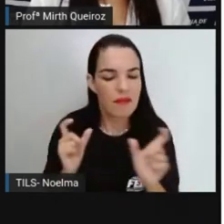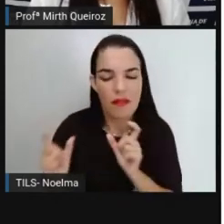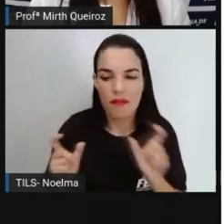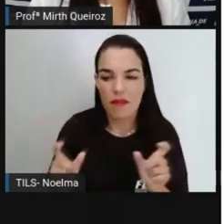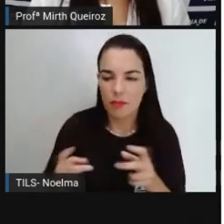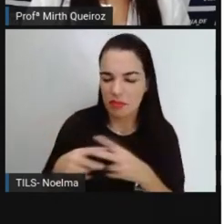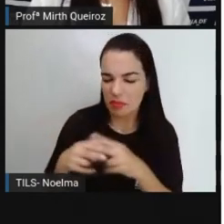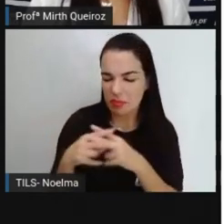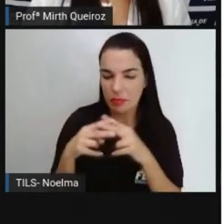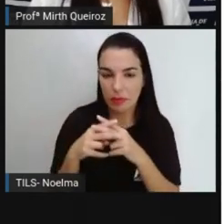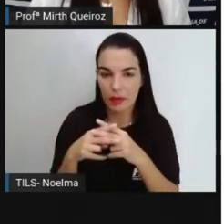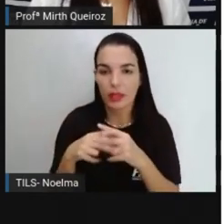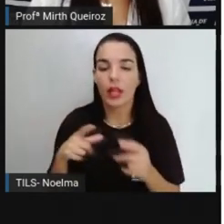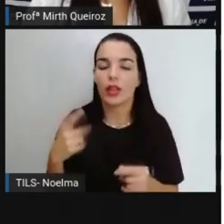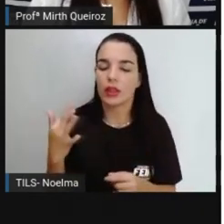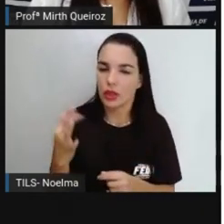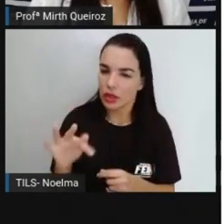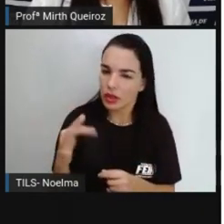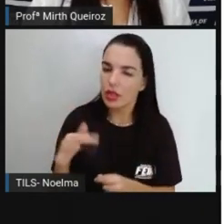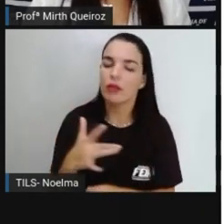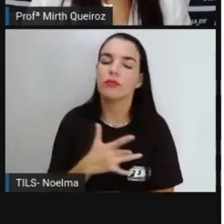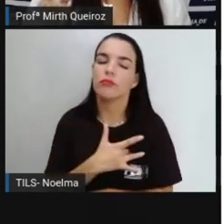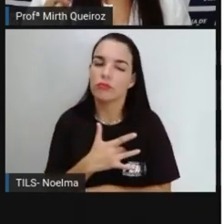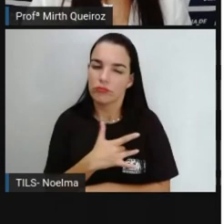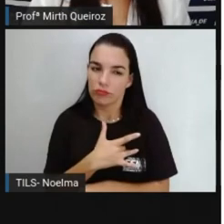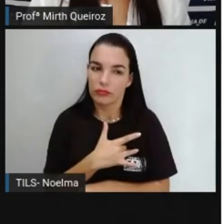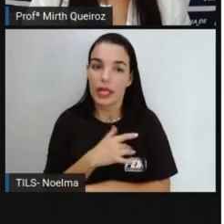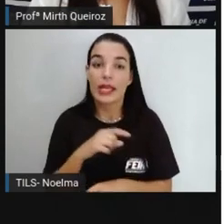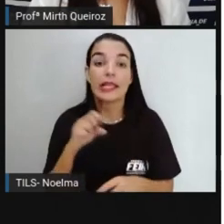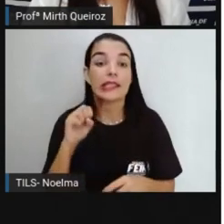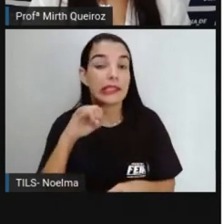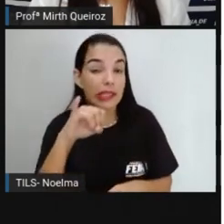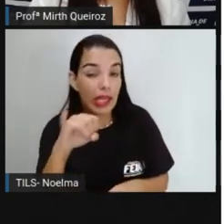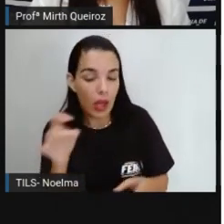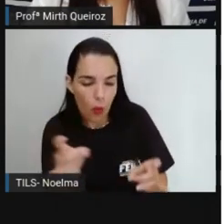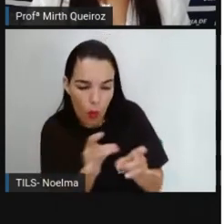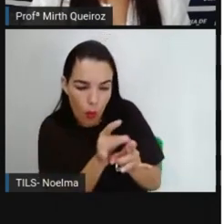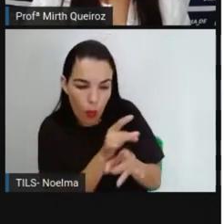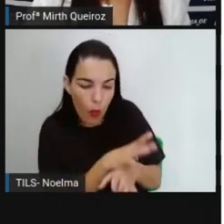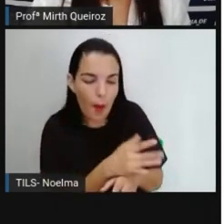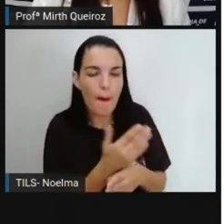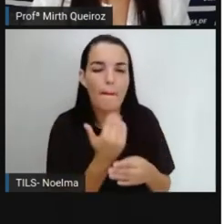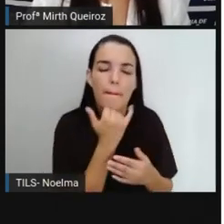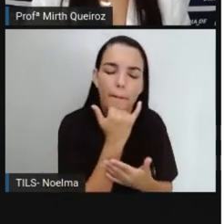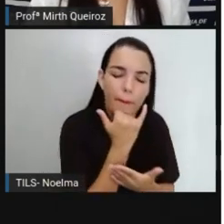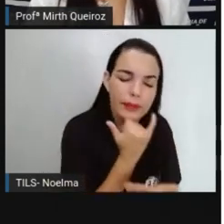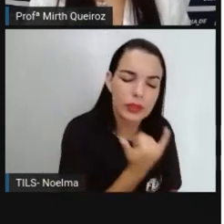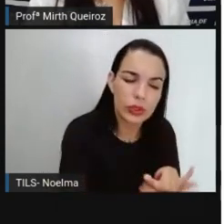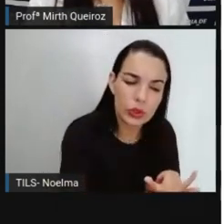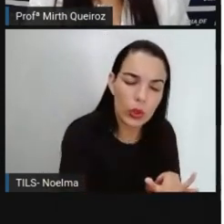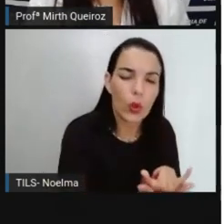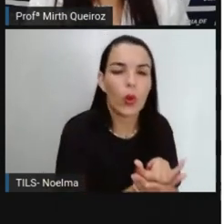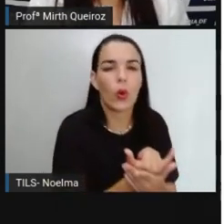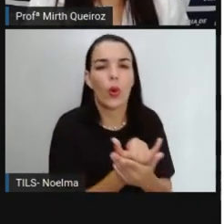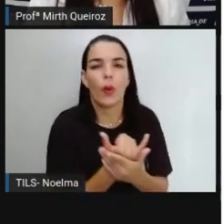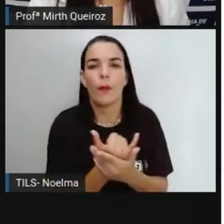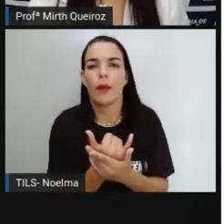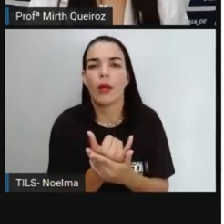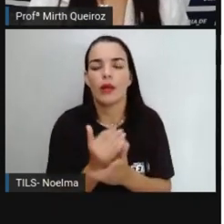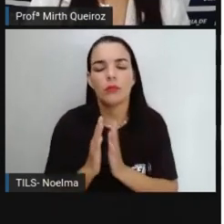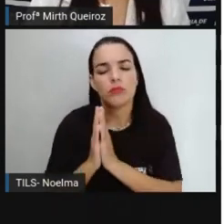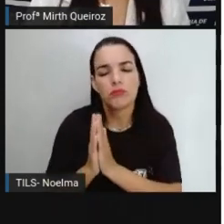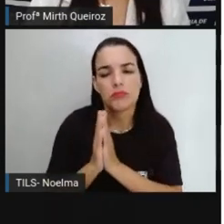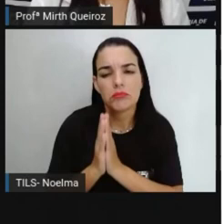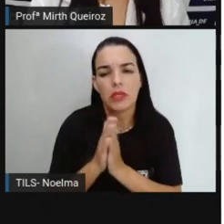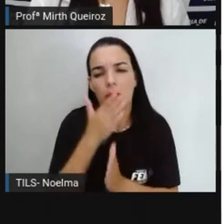Embora esse problema Ele foi resolvido Vamos dizer assim Né? Porque você foi lá Você pediu desculpa Você tentou resolver A